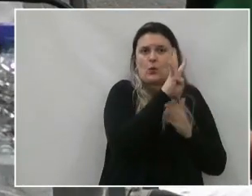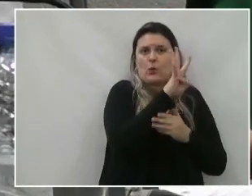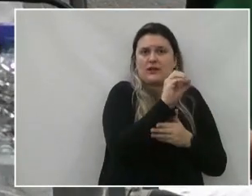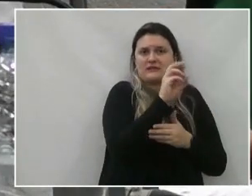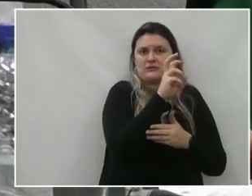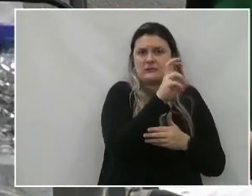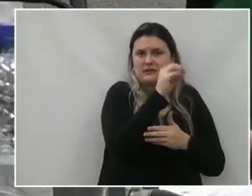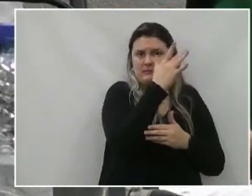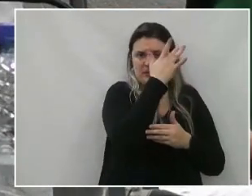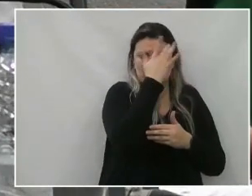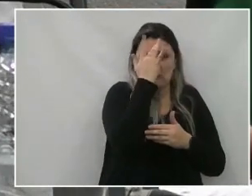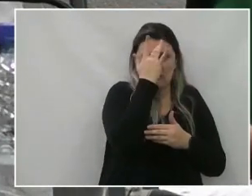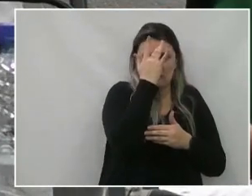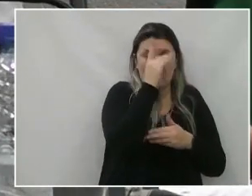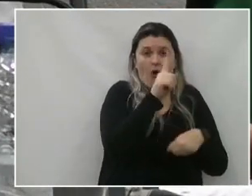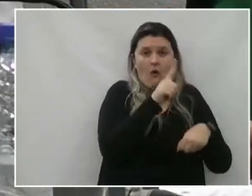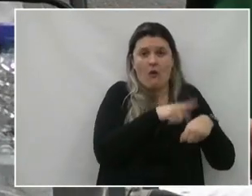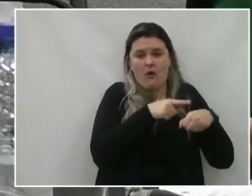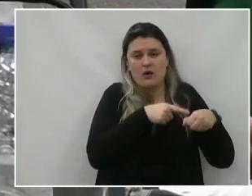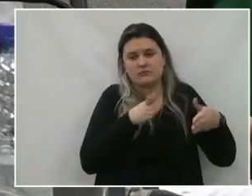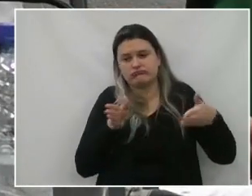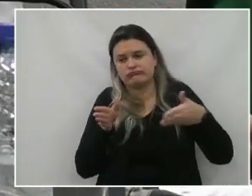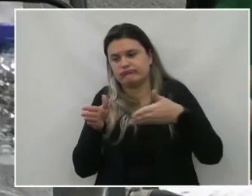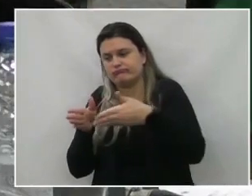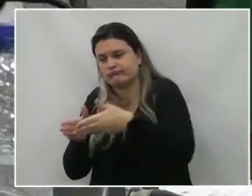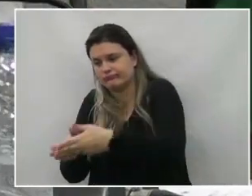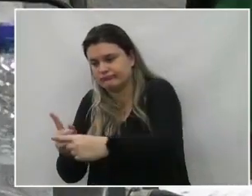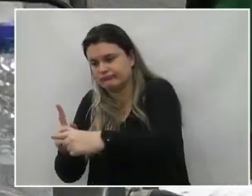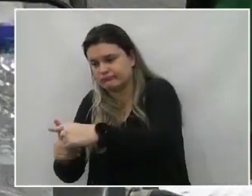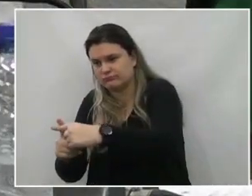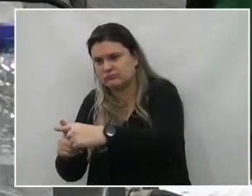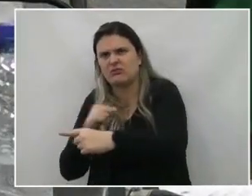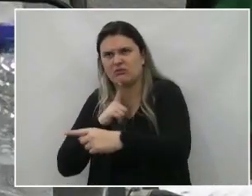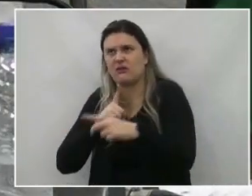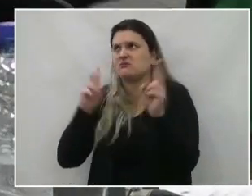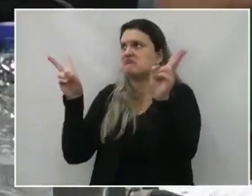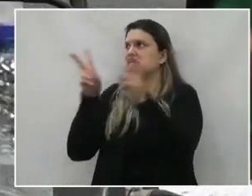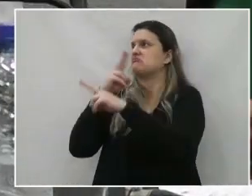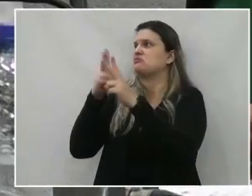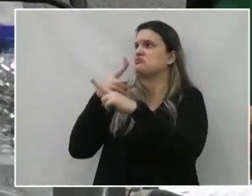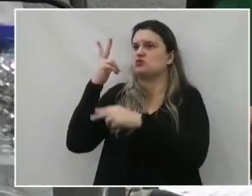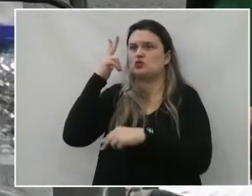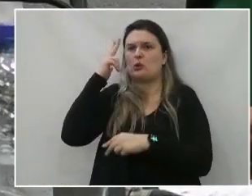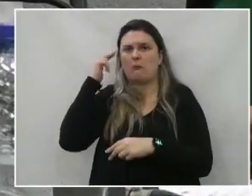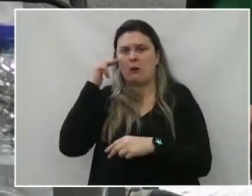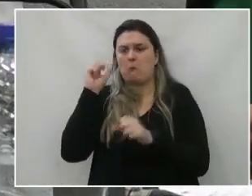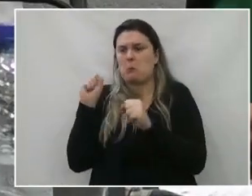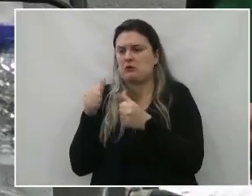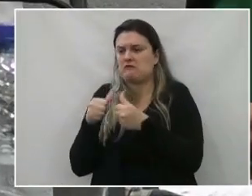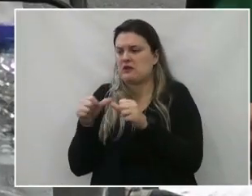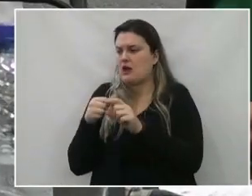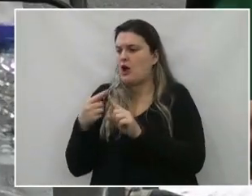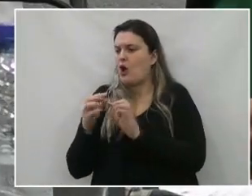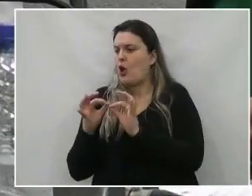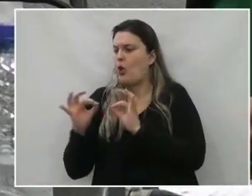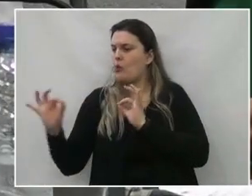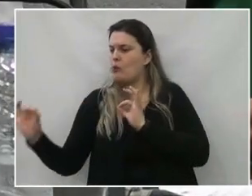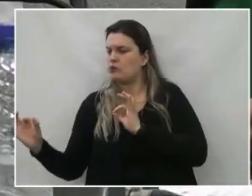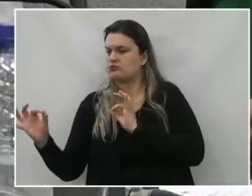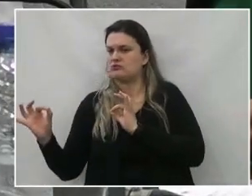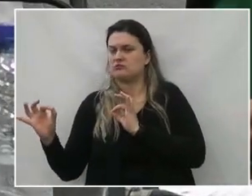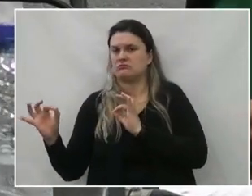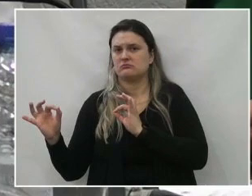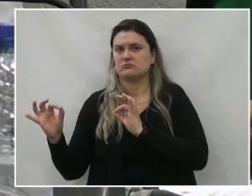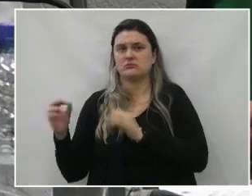pessoas. Daí, lá depois que tem um ambiente ventilado, que as pessoas podem manter um distanciamento de 1,5 a 2